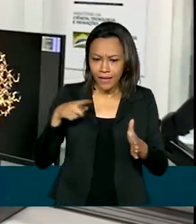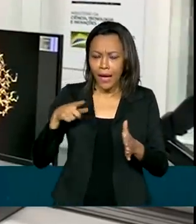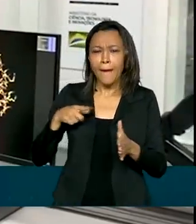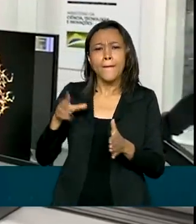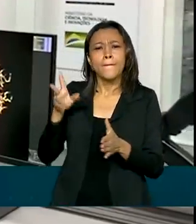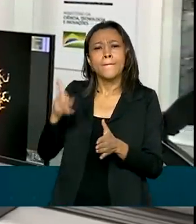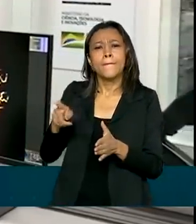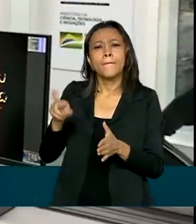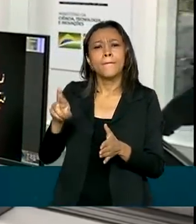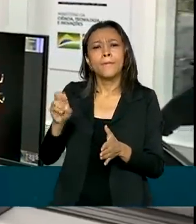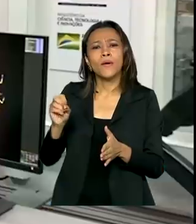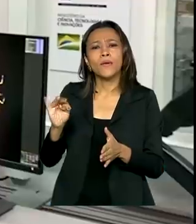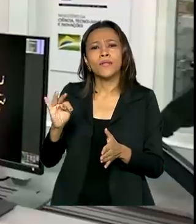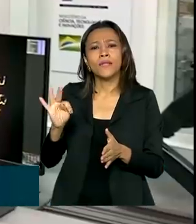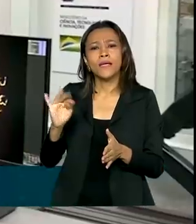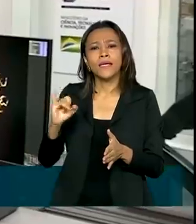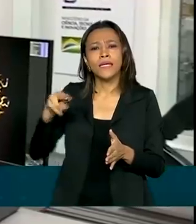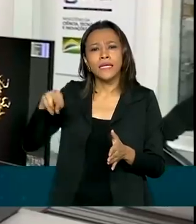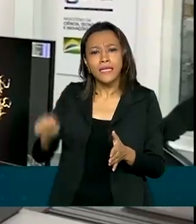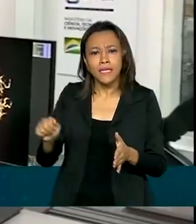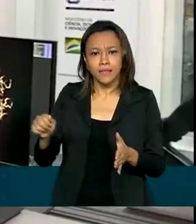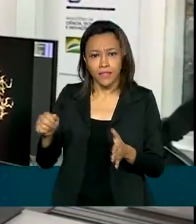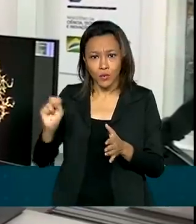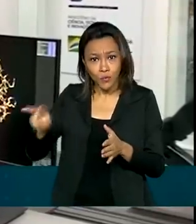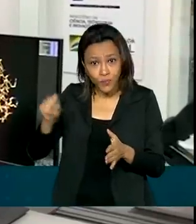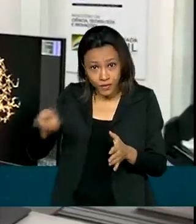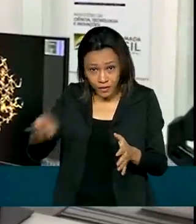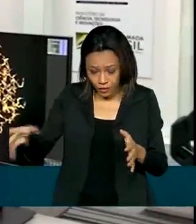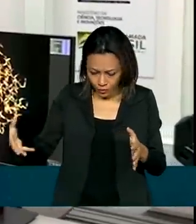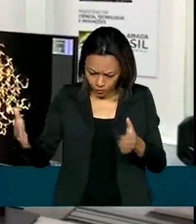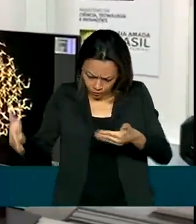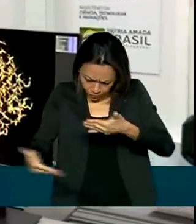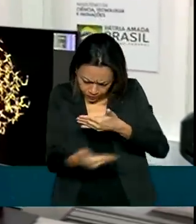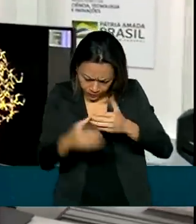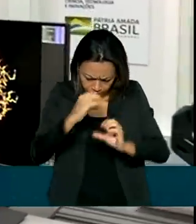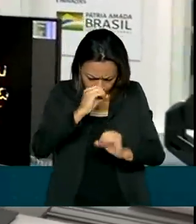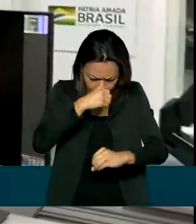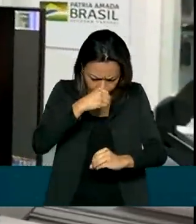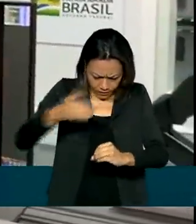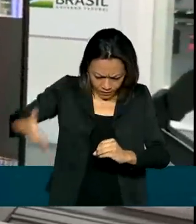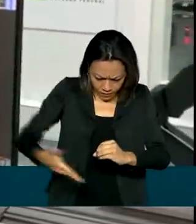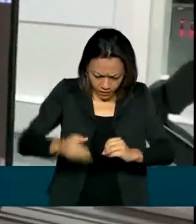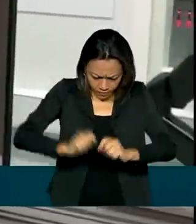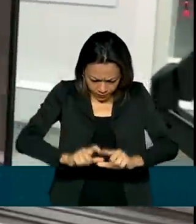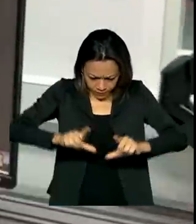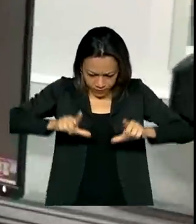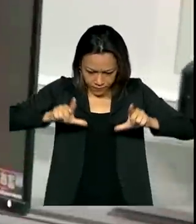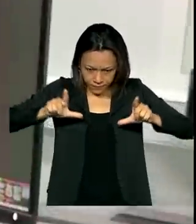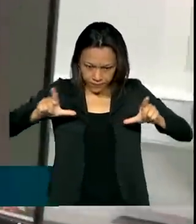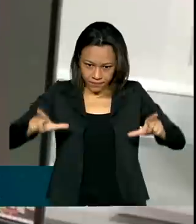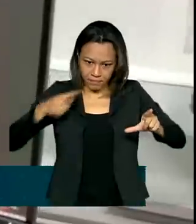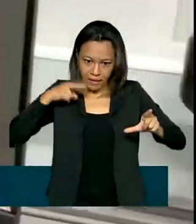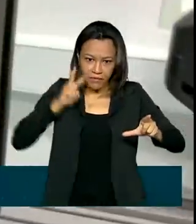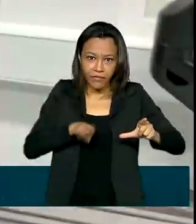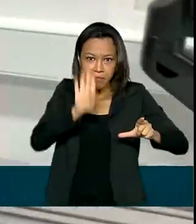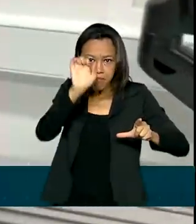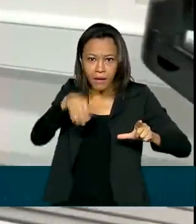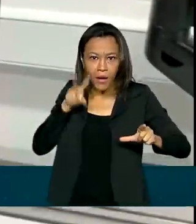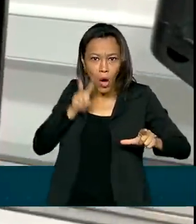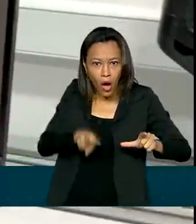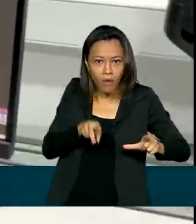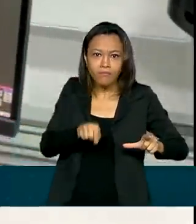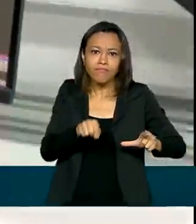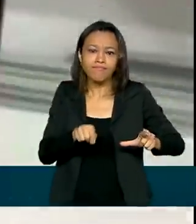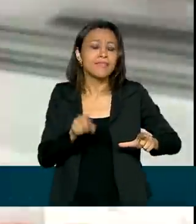mas também os candidatos a remédio, que são moléculas de outros tamanhos, que aí a gente vai poder ver aonde ela vai. E aí isso vai